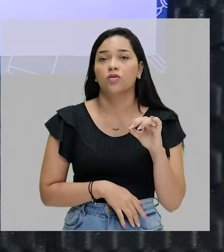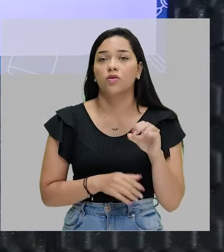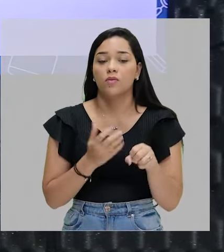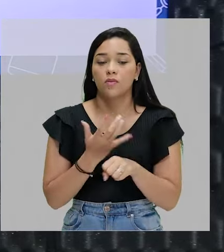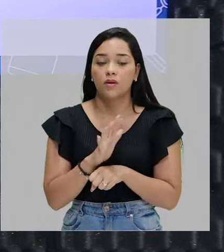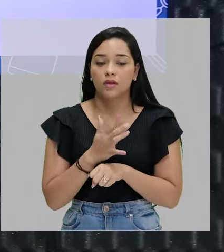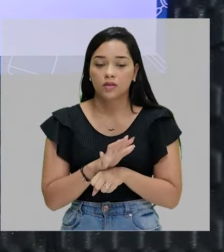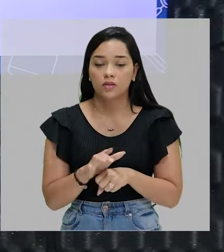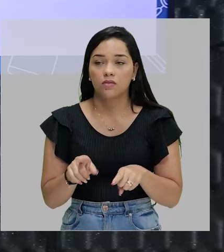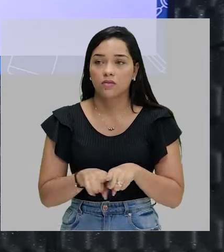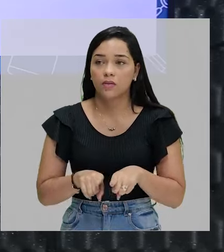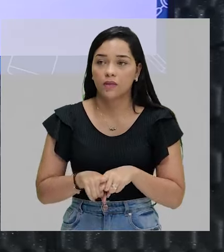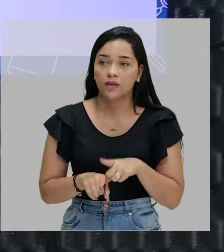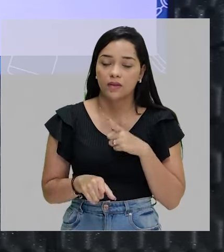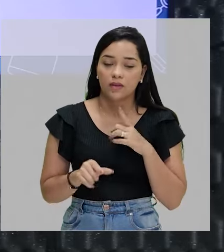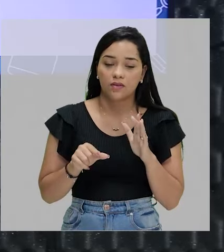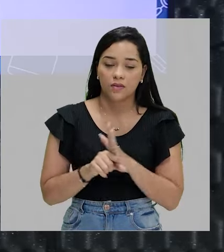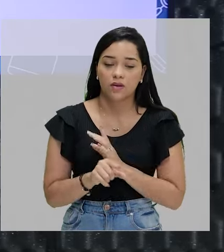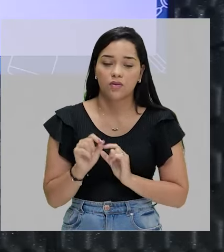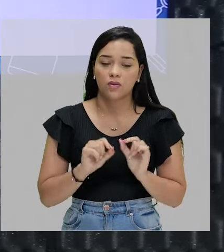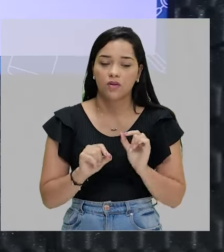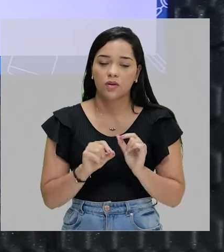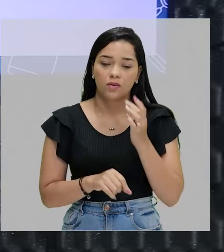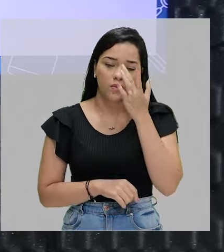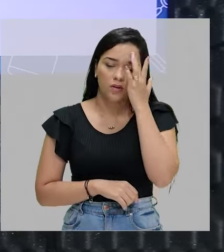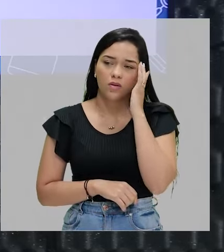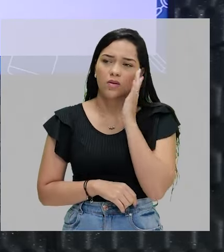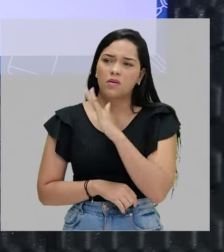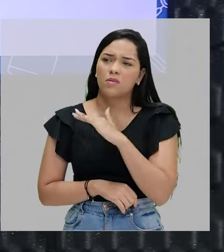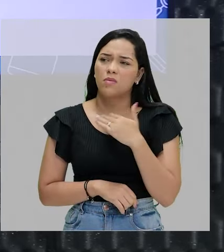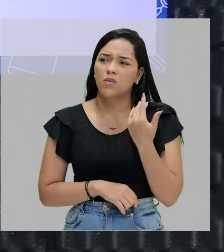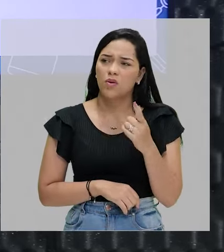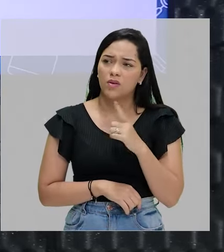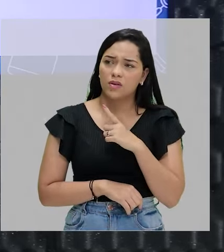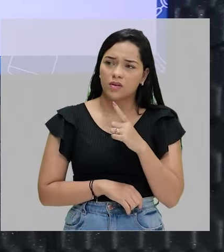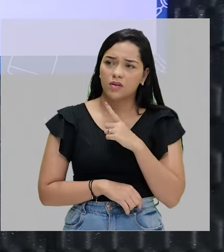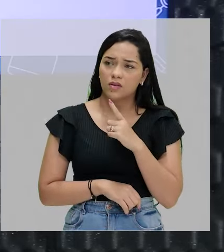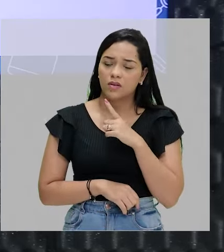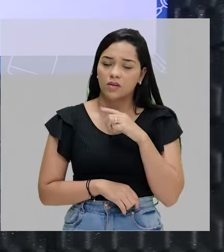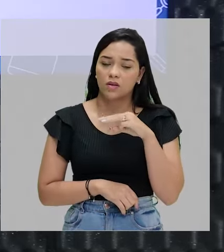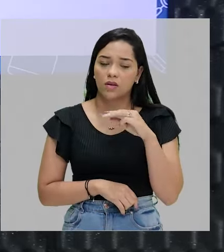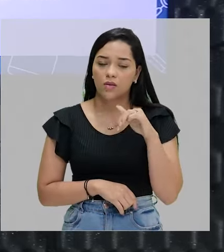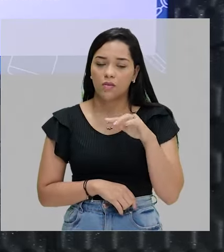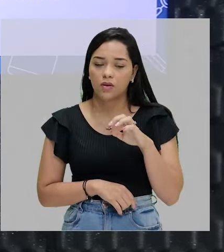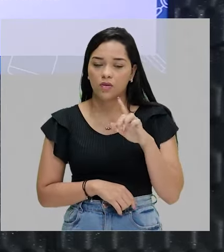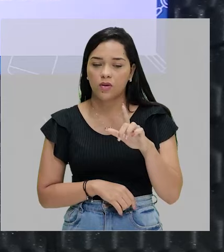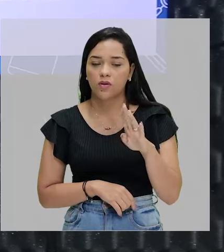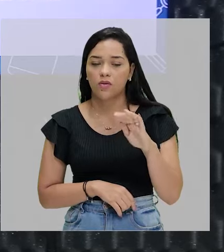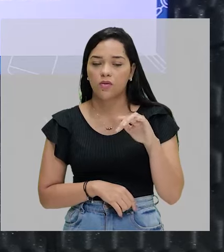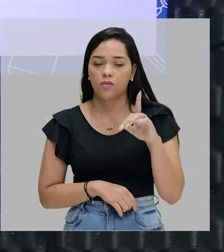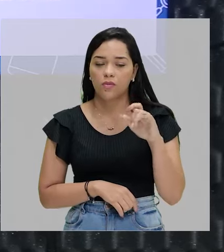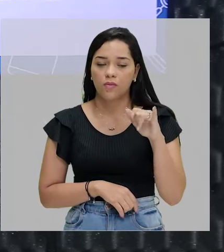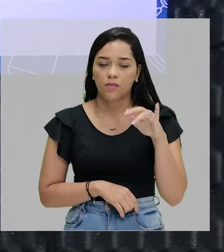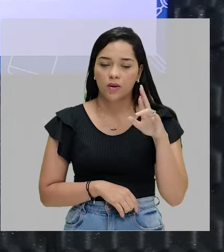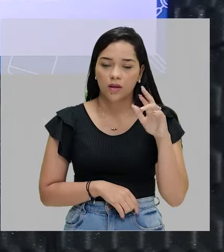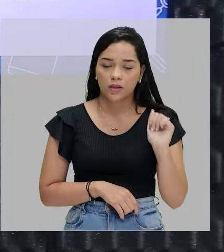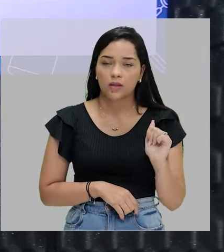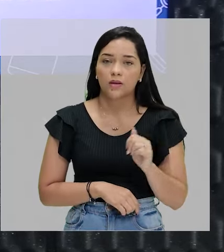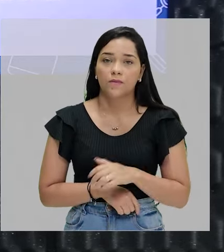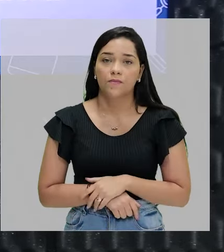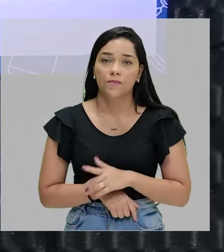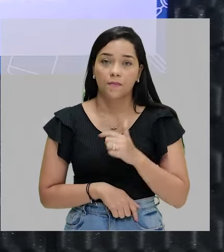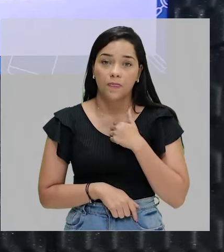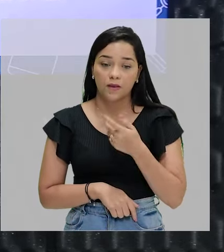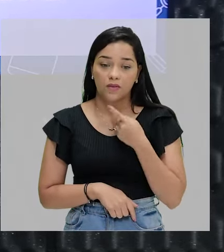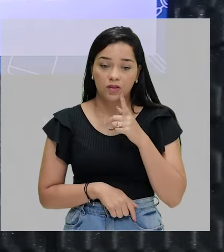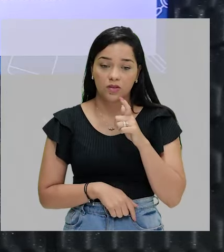E eu faço versos como quem morre. Um pouquinho mórbido esse poema aqui do Manuel Bandeira. Bom, quando